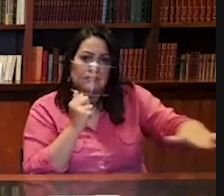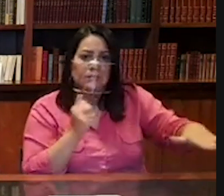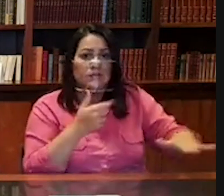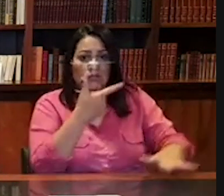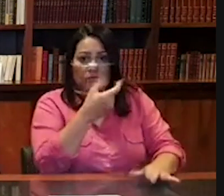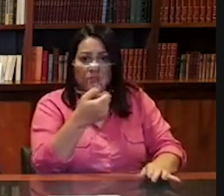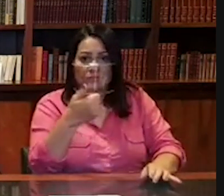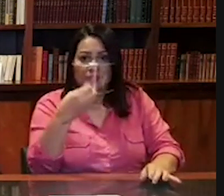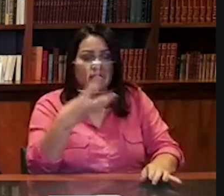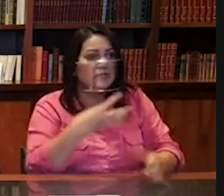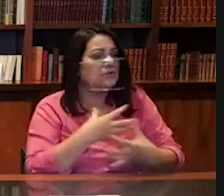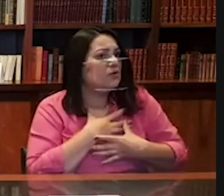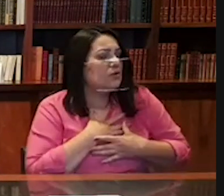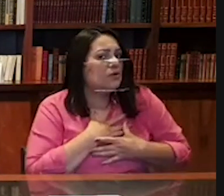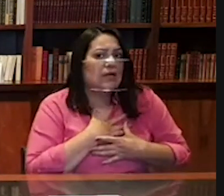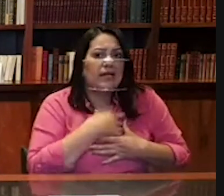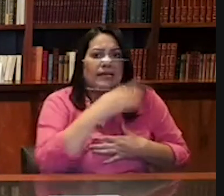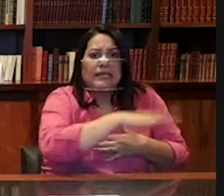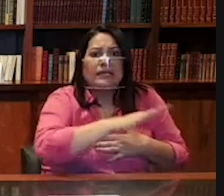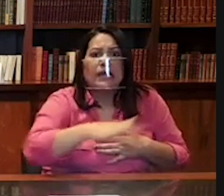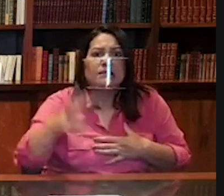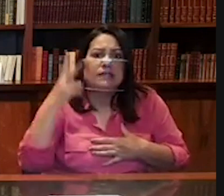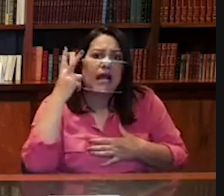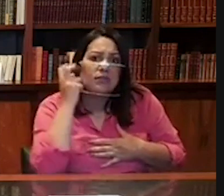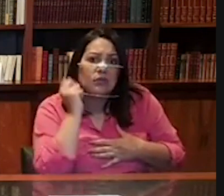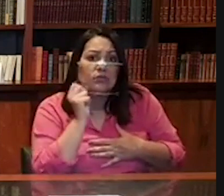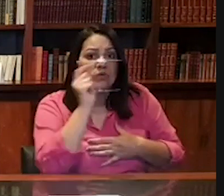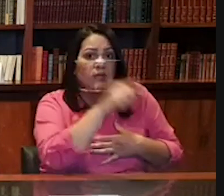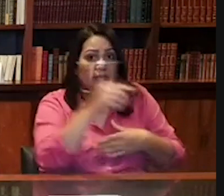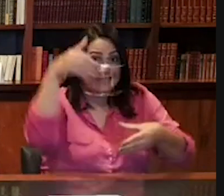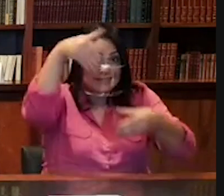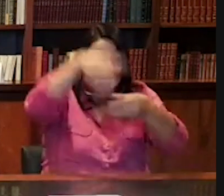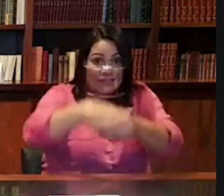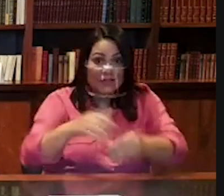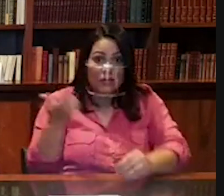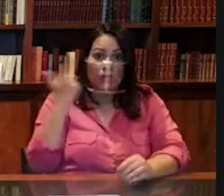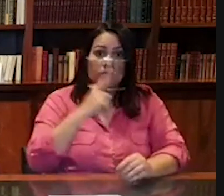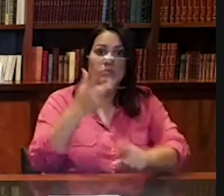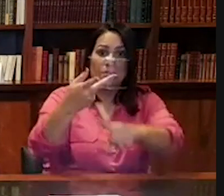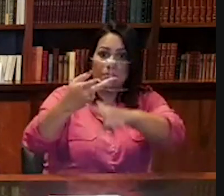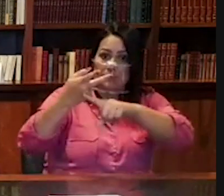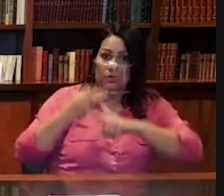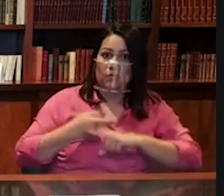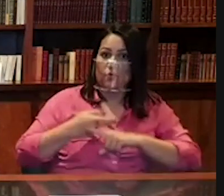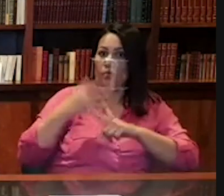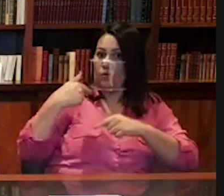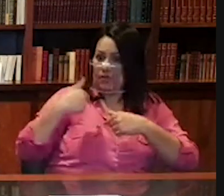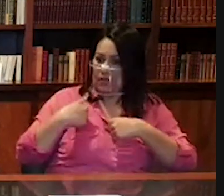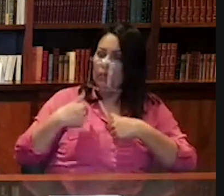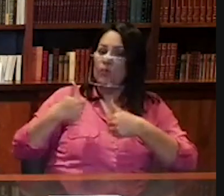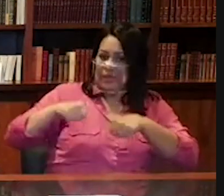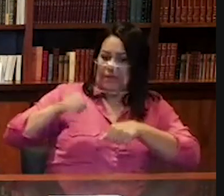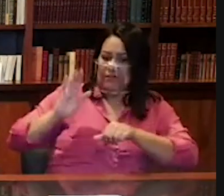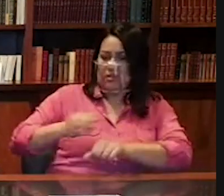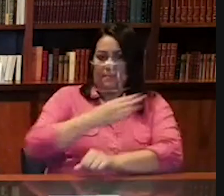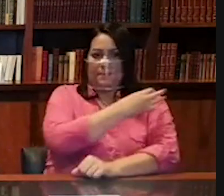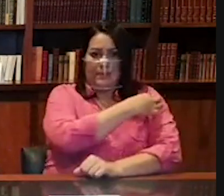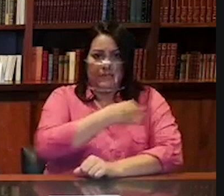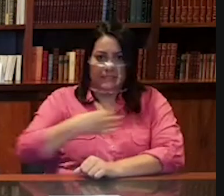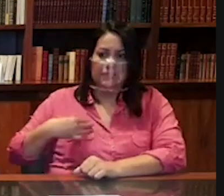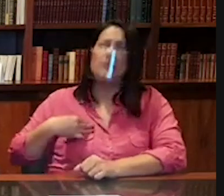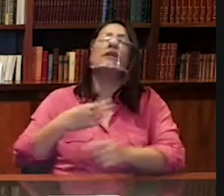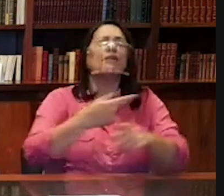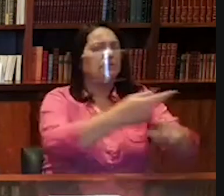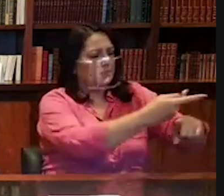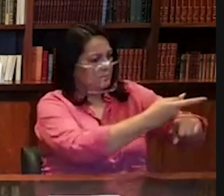apaixonei por aquela história, um monte de criança adotada, e quando ela foi eleita deputada, me procurou já como ministra, e antes mesmo de eu assumir, me